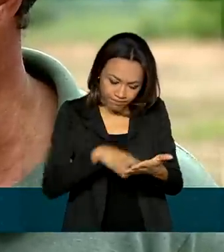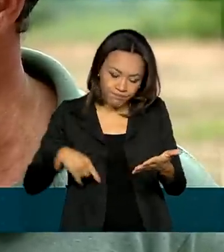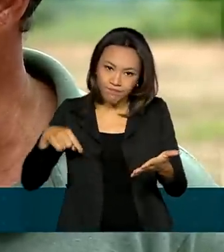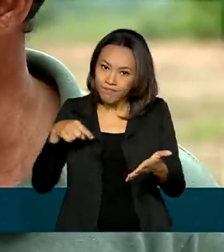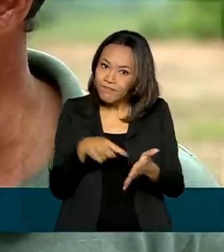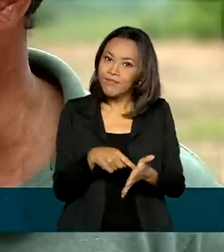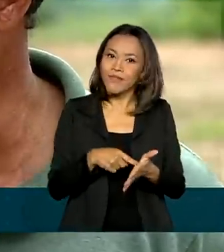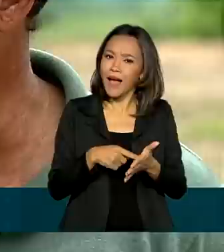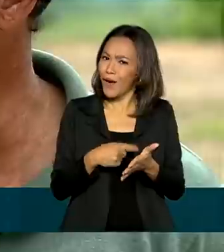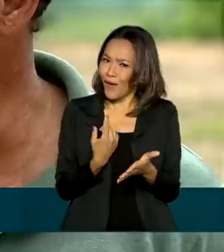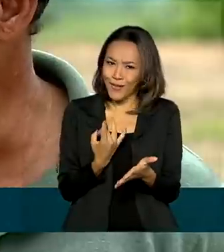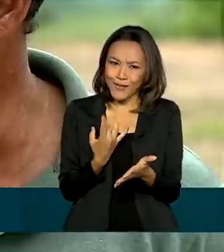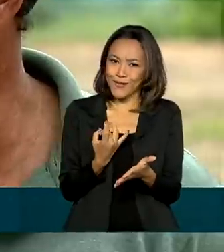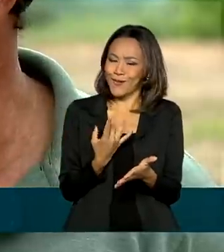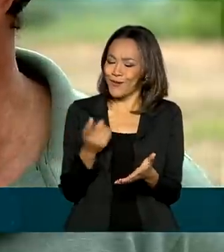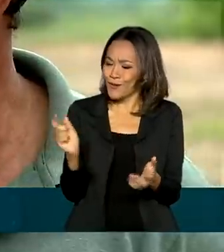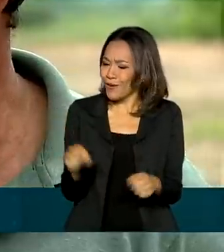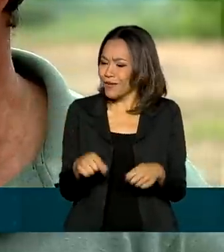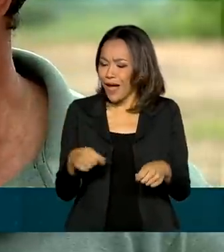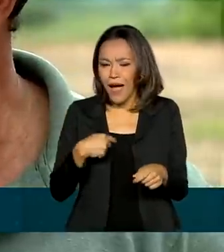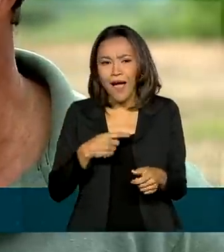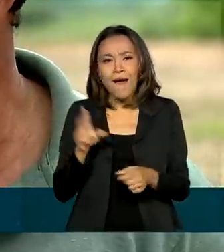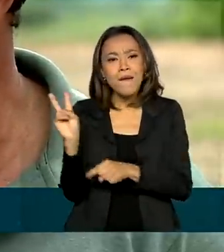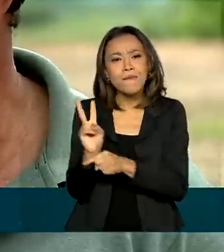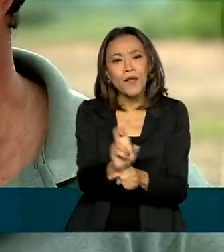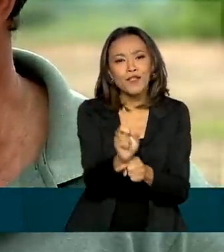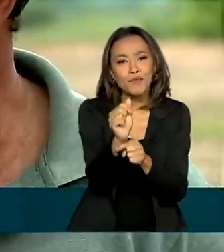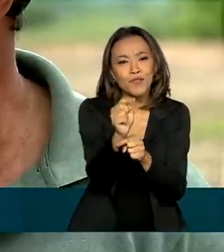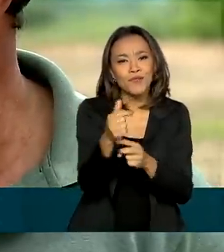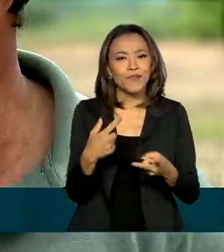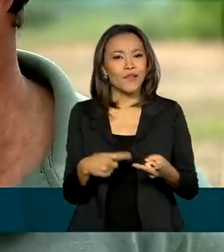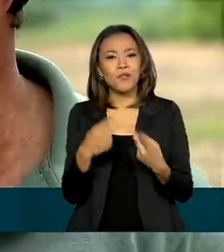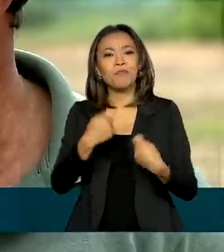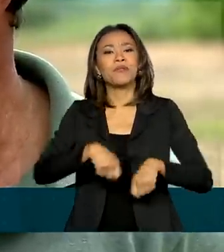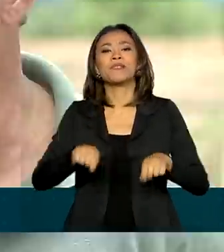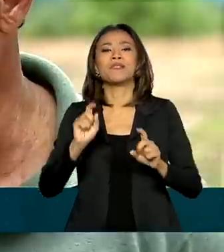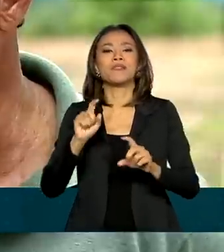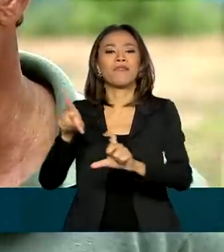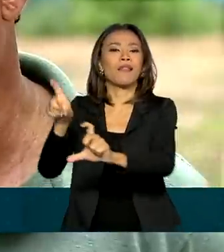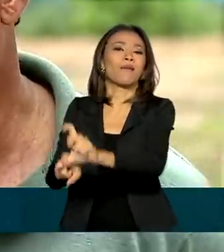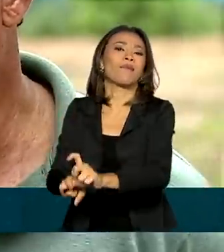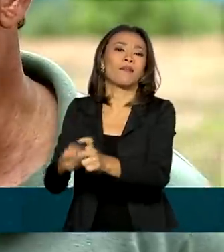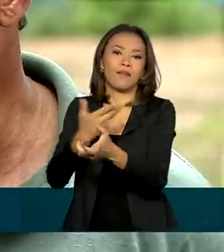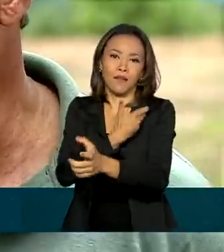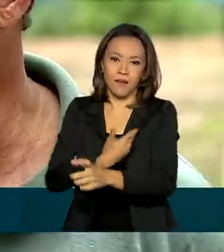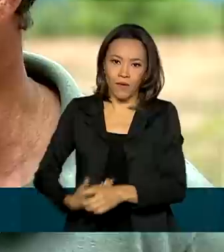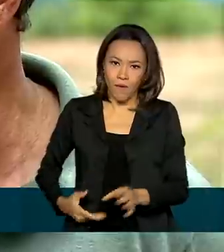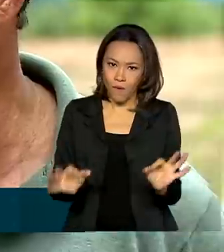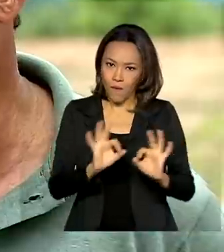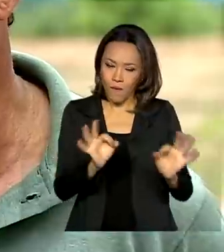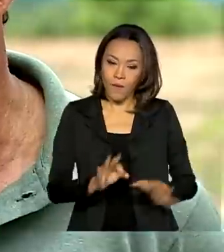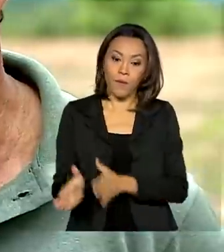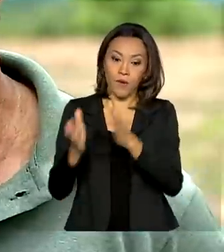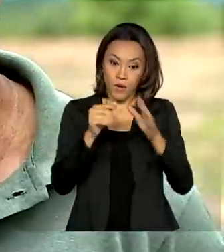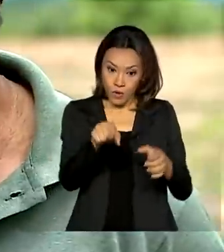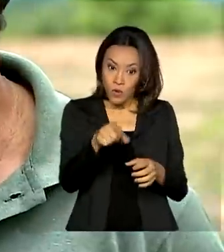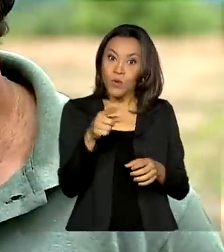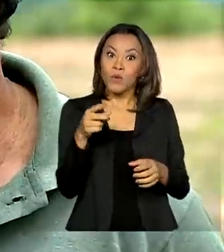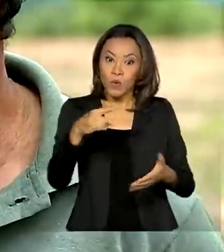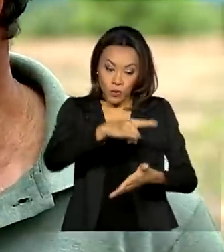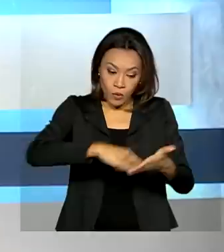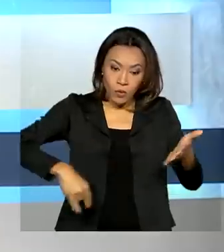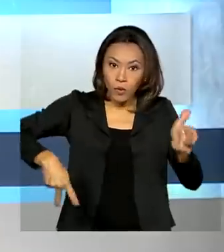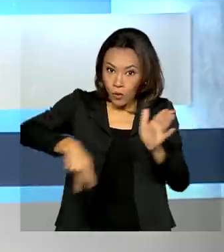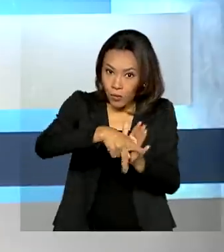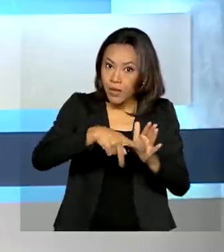já pode andar com as próprias pernas, fazer seu próprio financiamento por conta própria, sem depender do governo mais. O título realmente é uma carta de alforria para toda